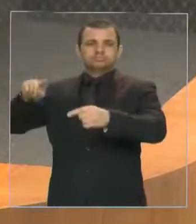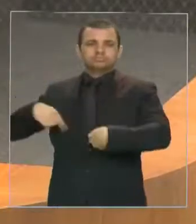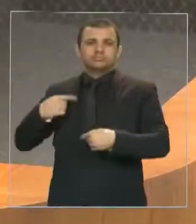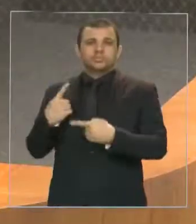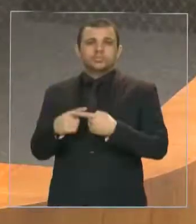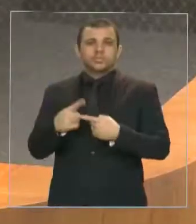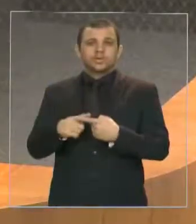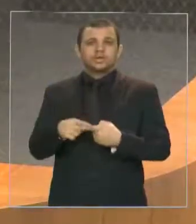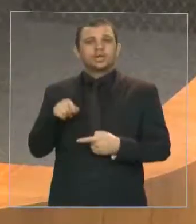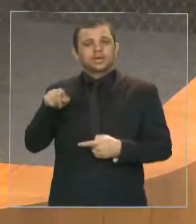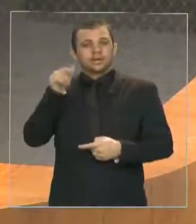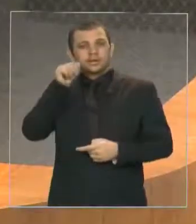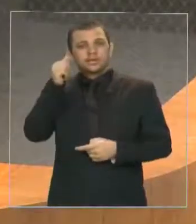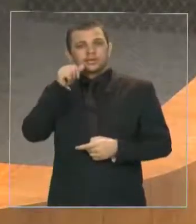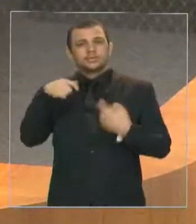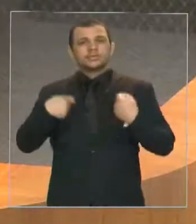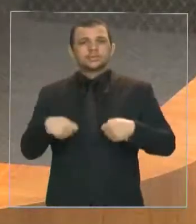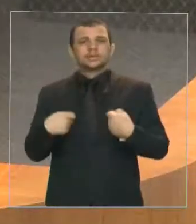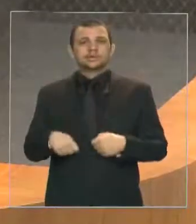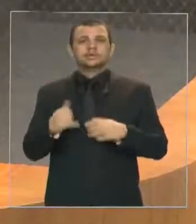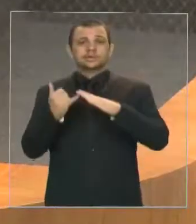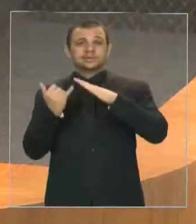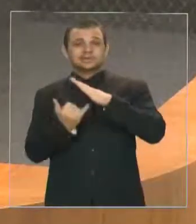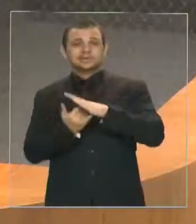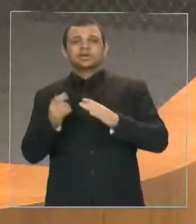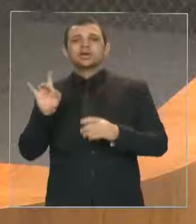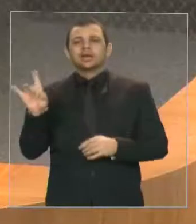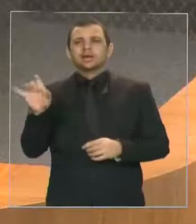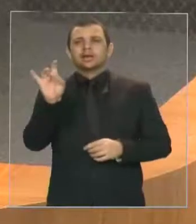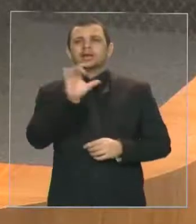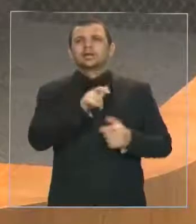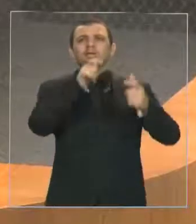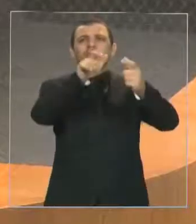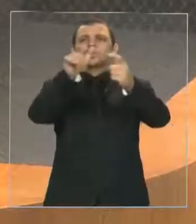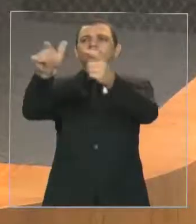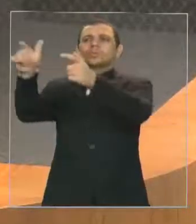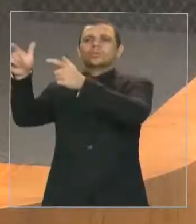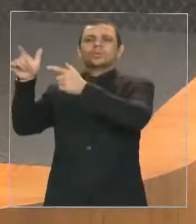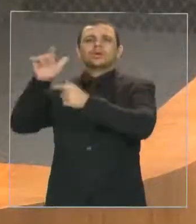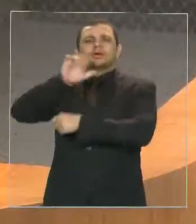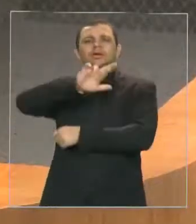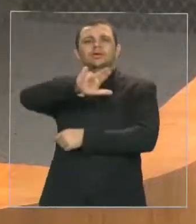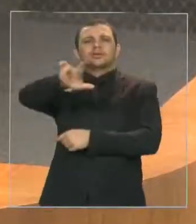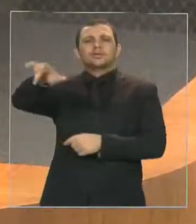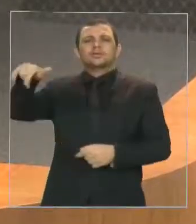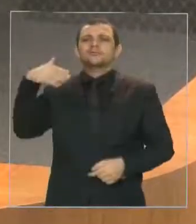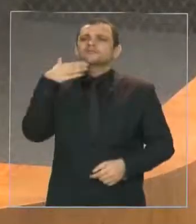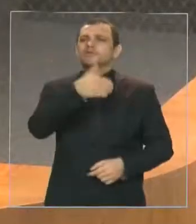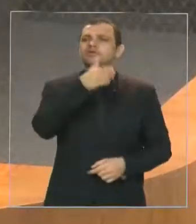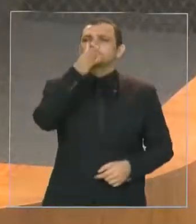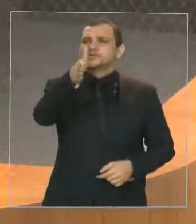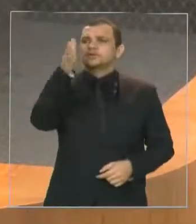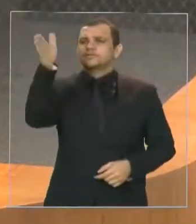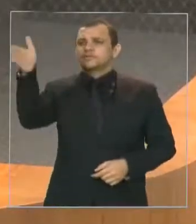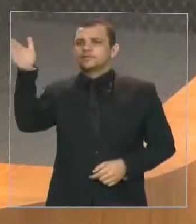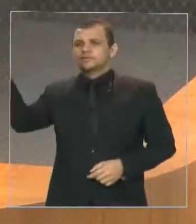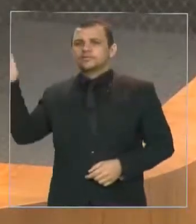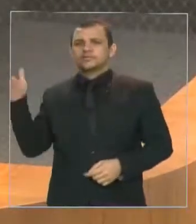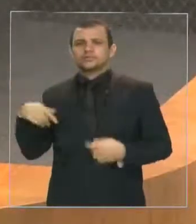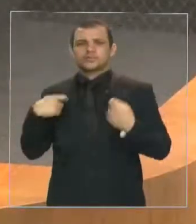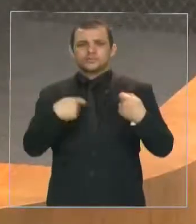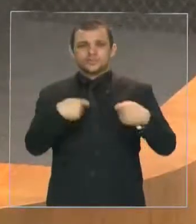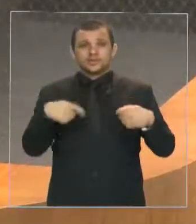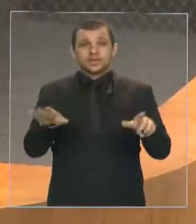a se deslocar de instituição em instituição situadas, em grande parte, nos mais diversos locais geograficamente